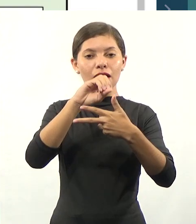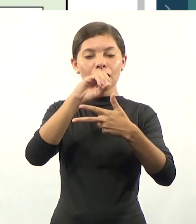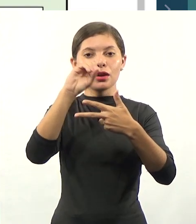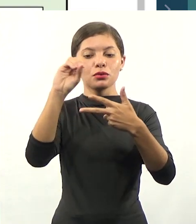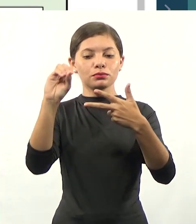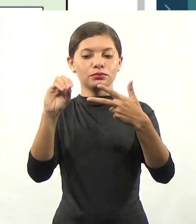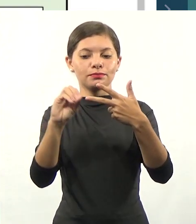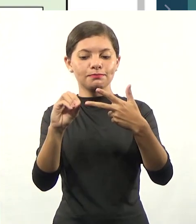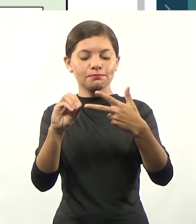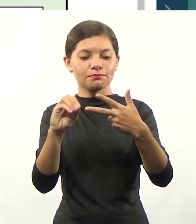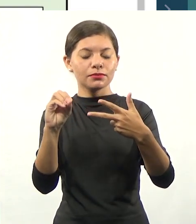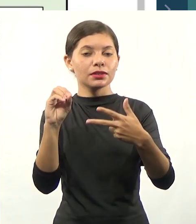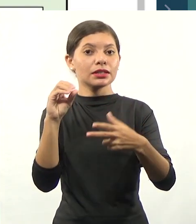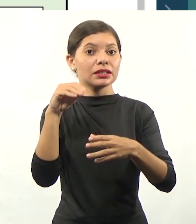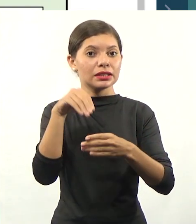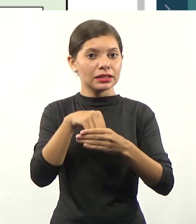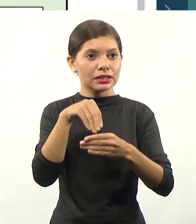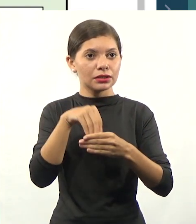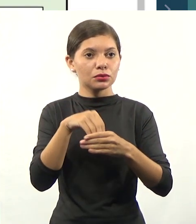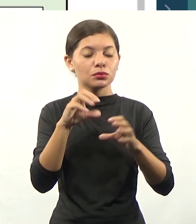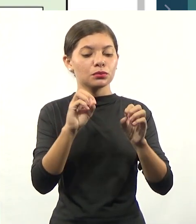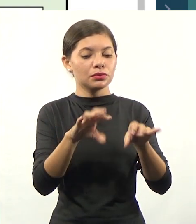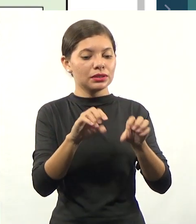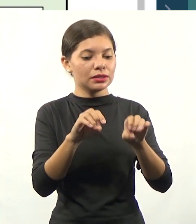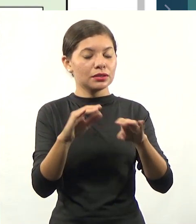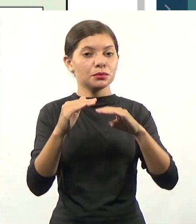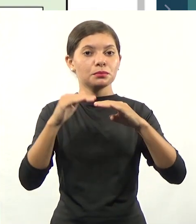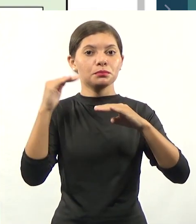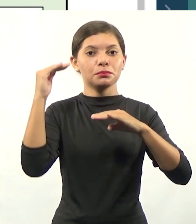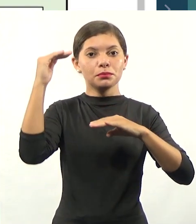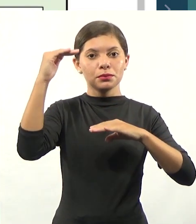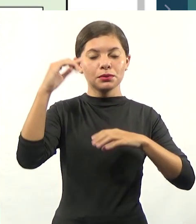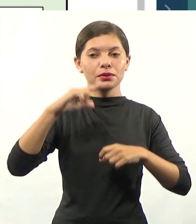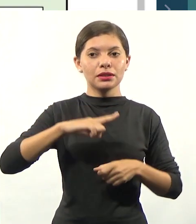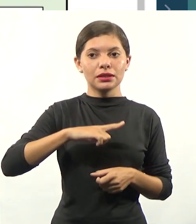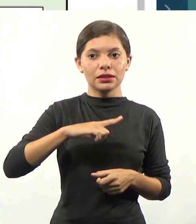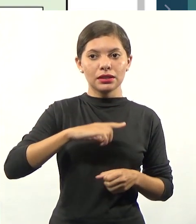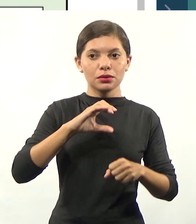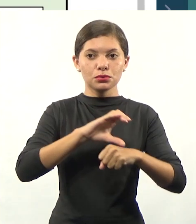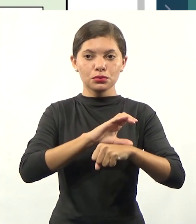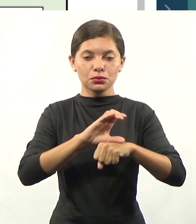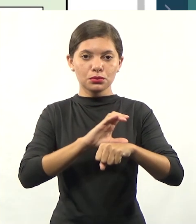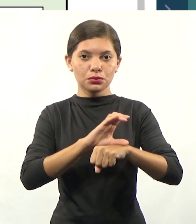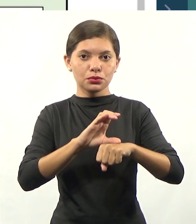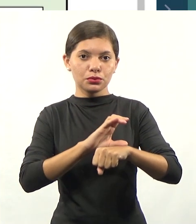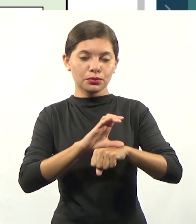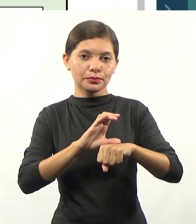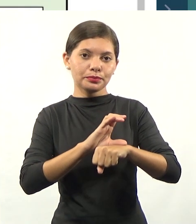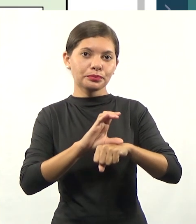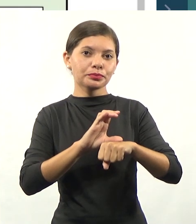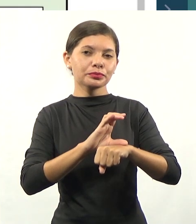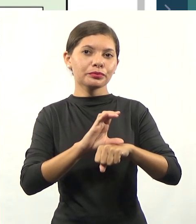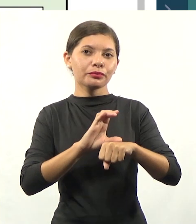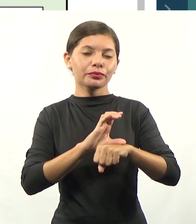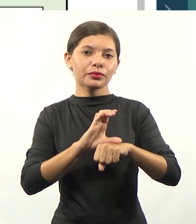ensino superior, a gente vai ter os cursos de tecnologia, que duram em torno de dois a três anos, o bacharelado